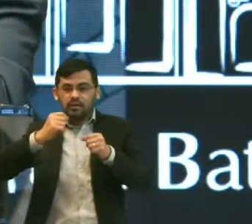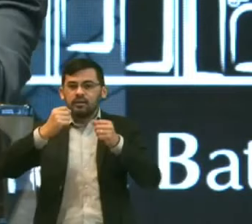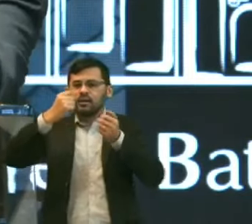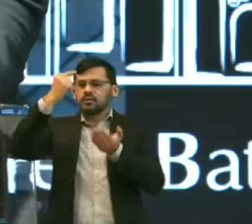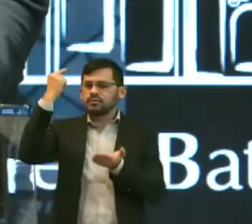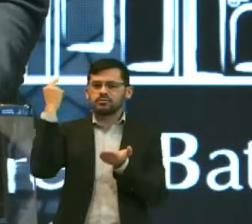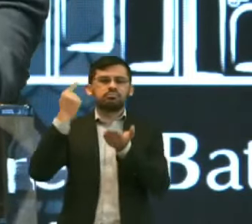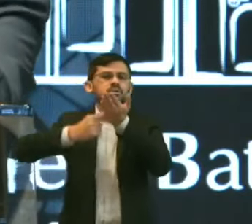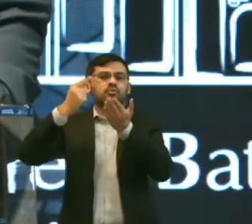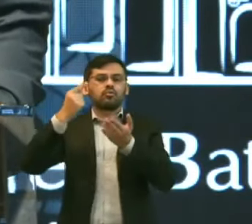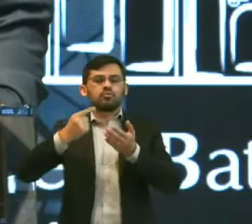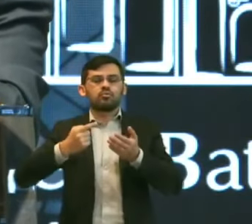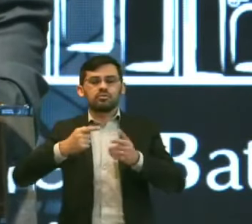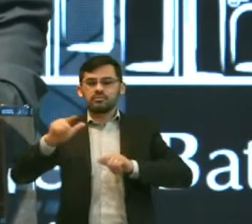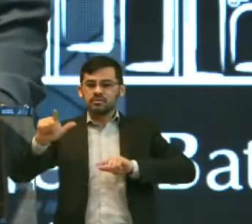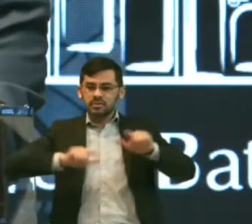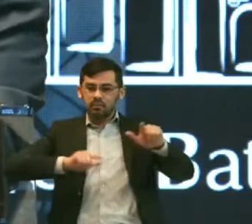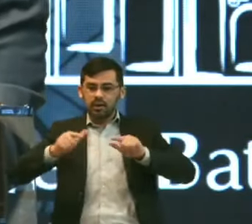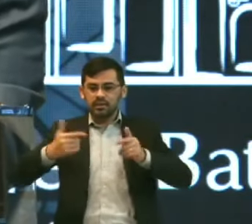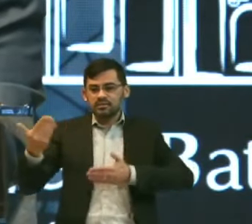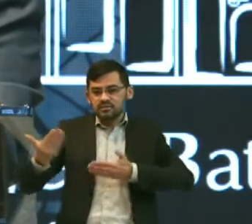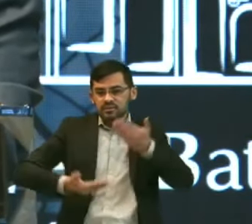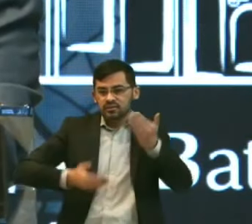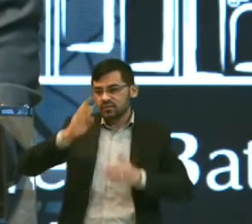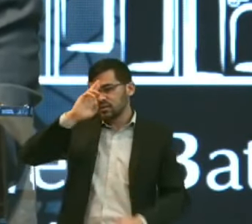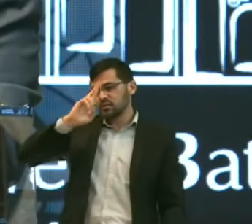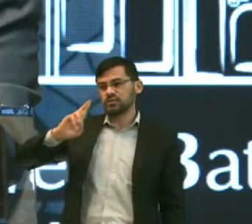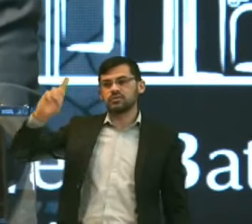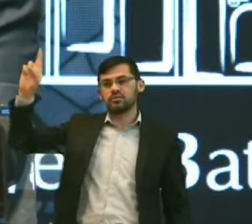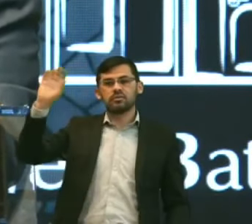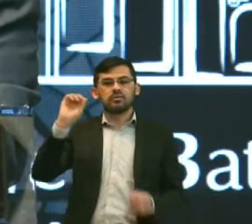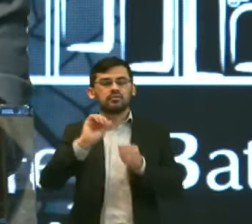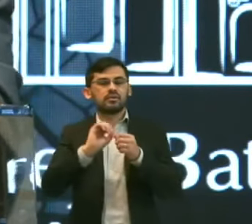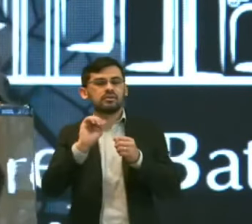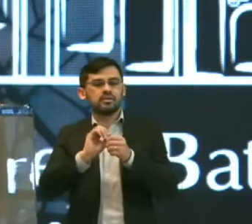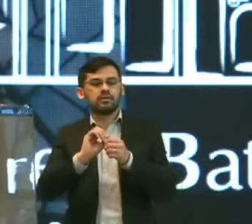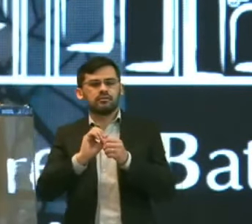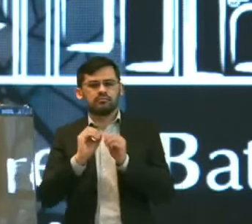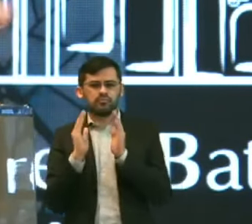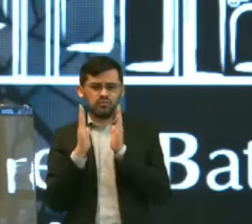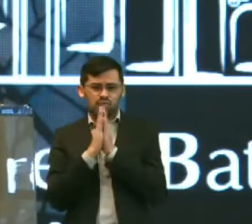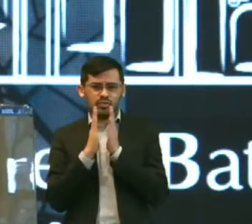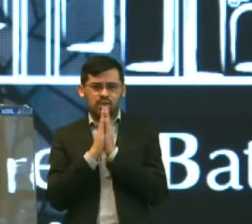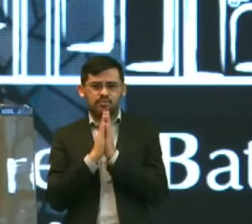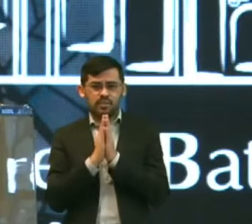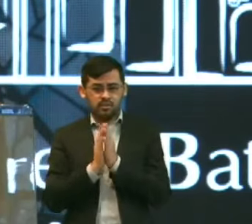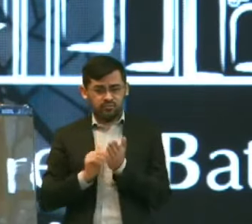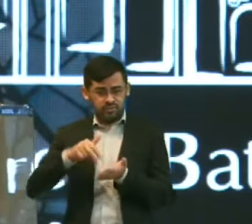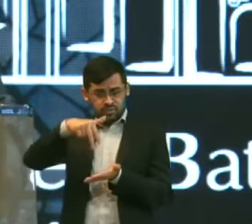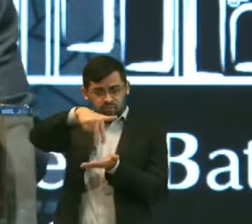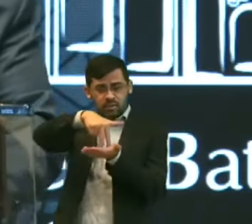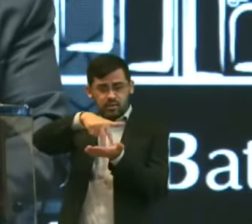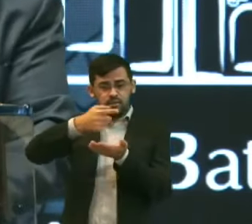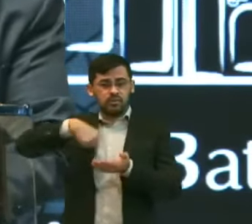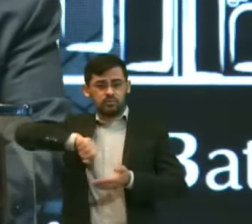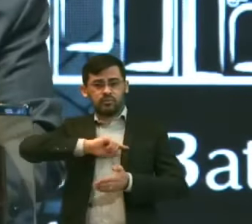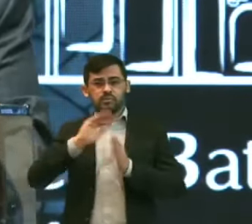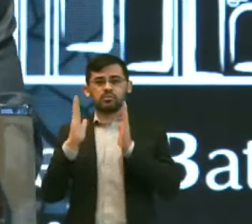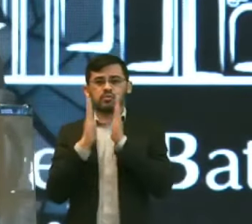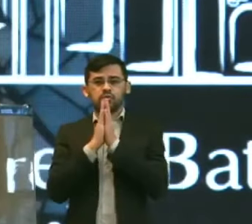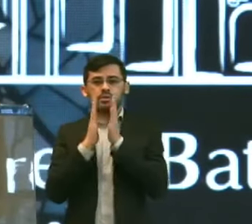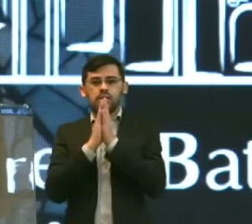Levanta Desperta Porque é tempo De servir E fazer a obra De Deus Vamos orar juntos Fica de pé Nós vamos